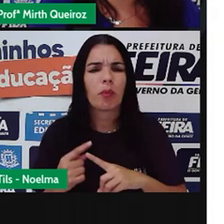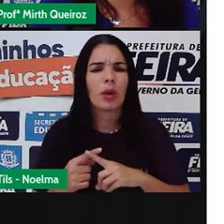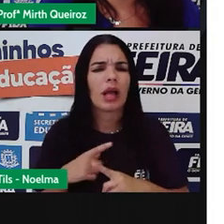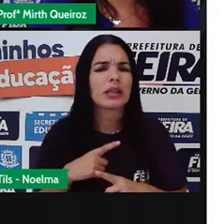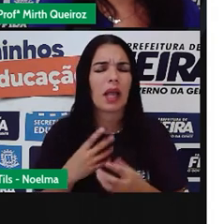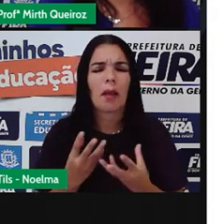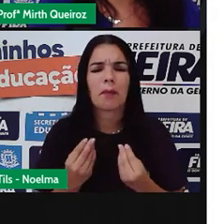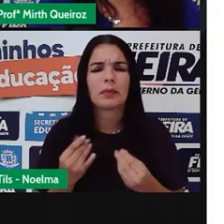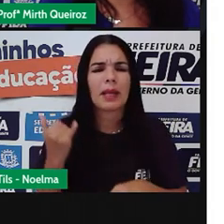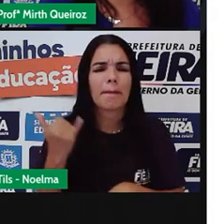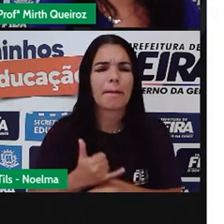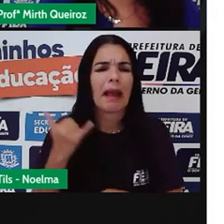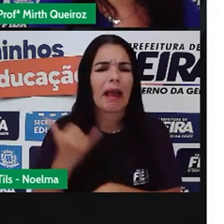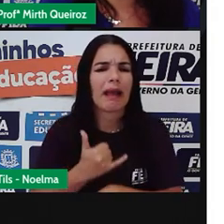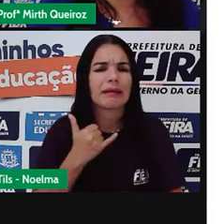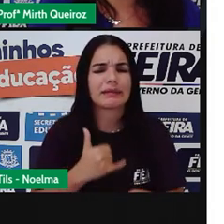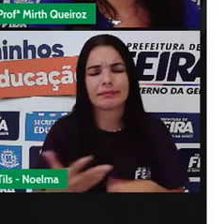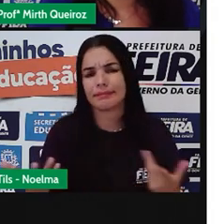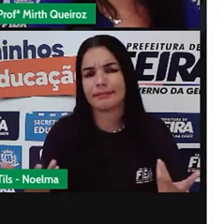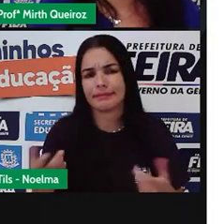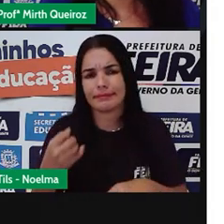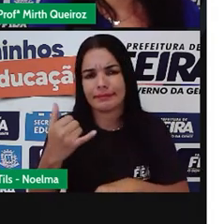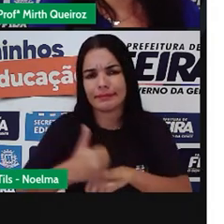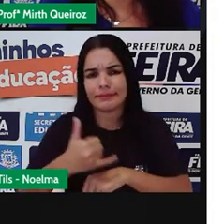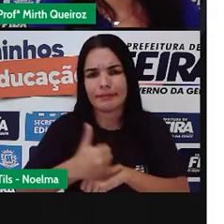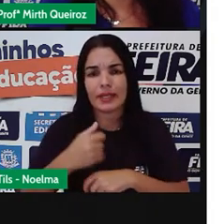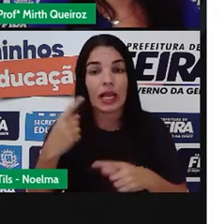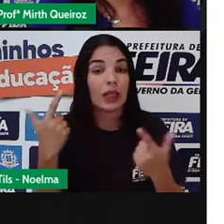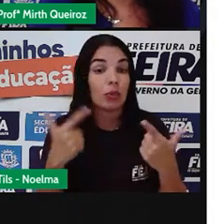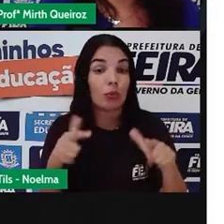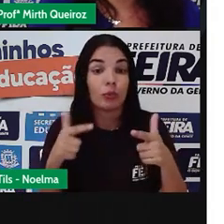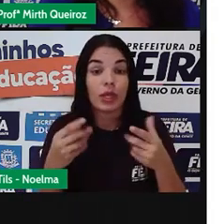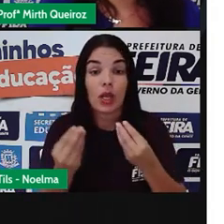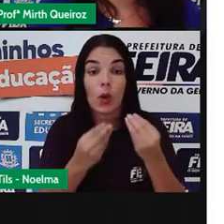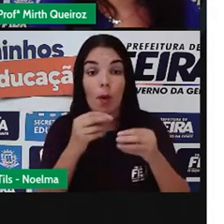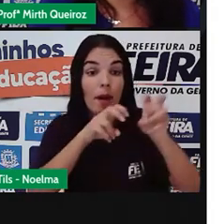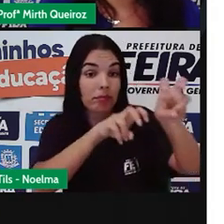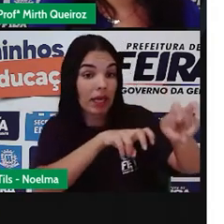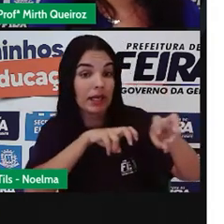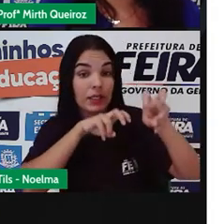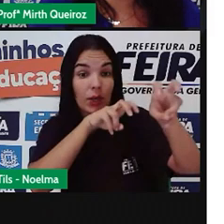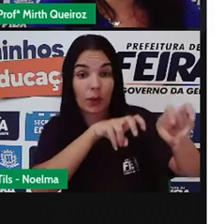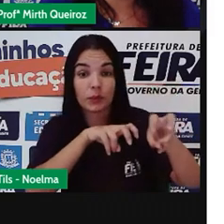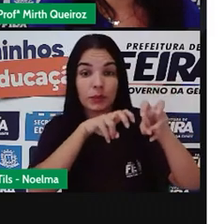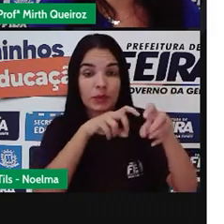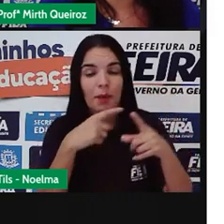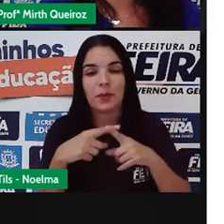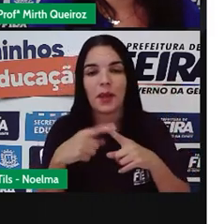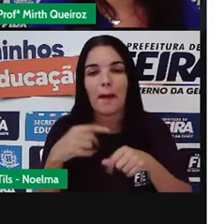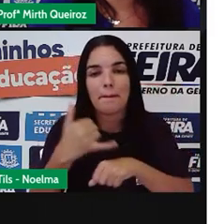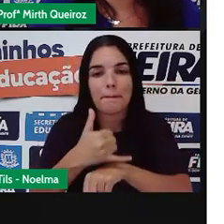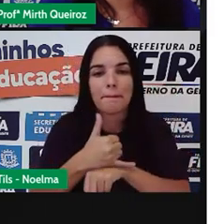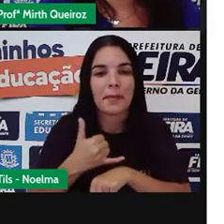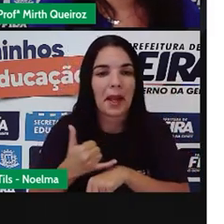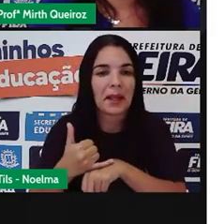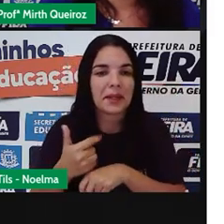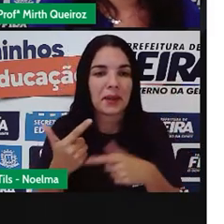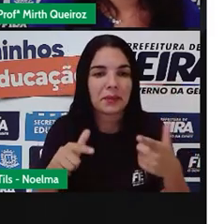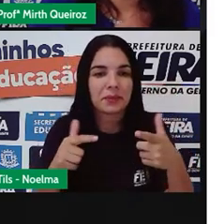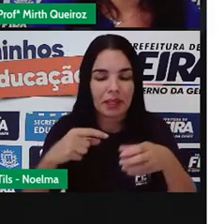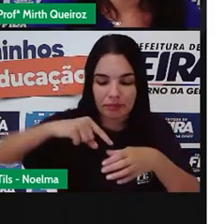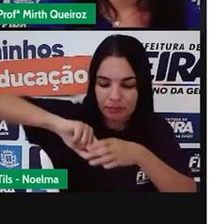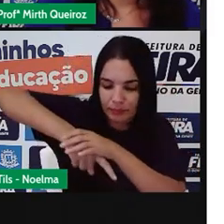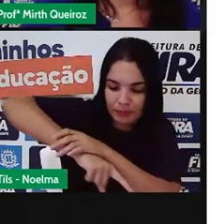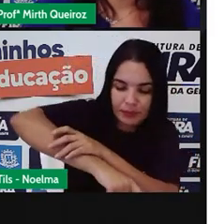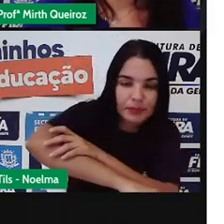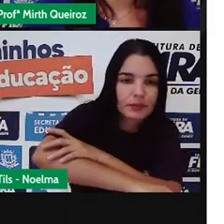composição. Ele é impróprio para o cultivo, pois as pedras não permitem que as raízes das plantas se